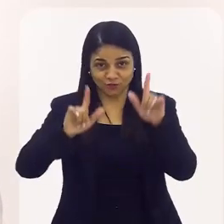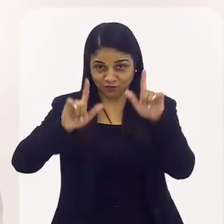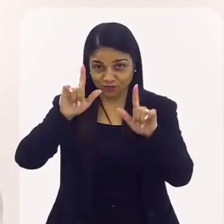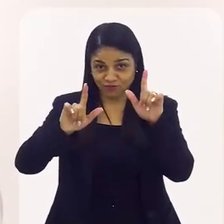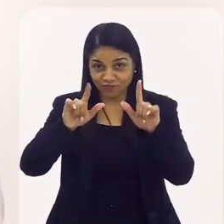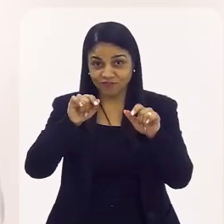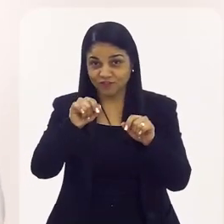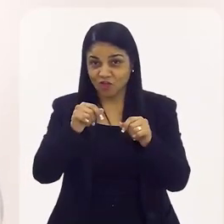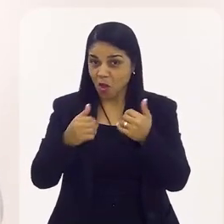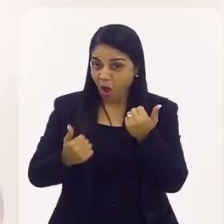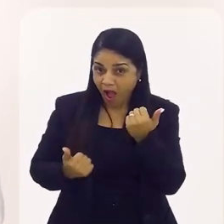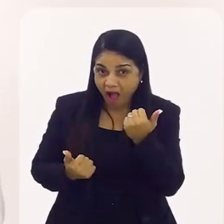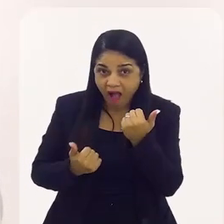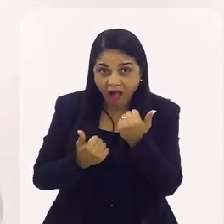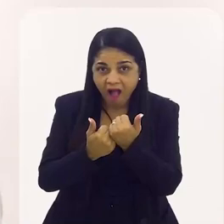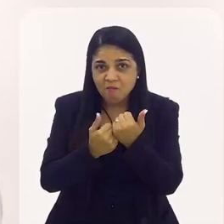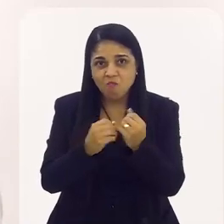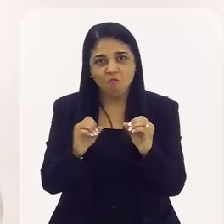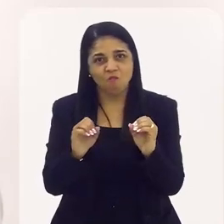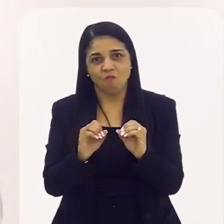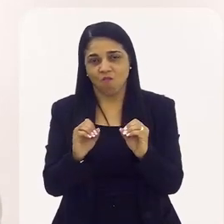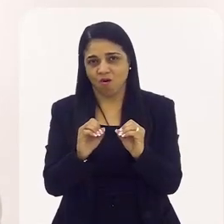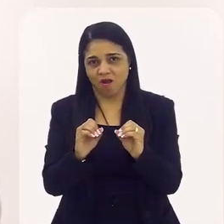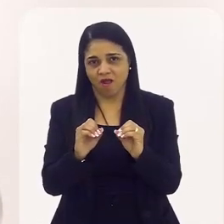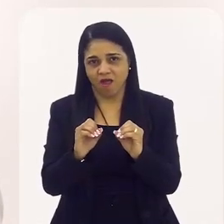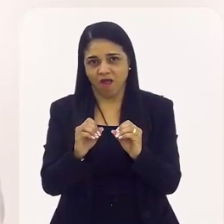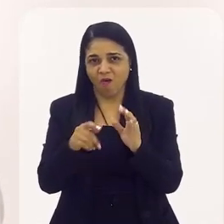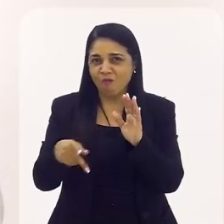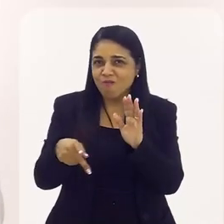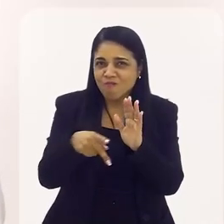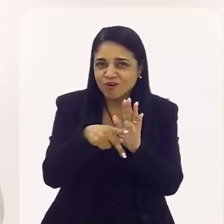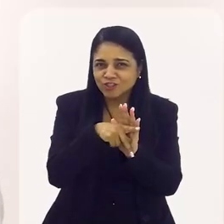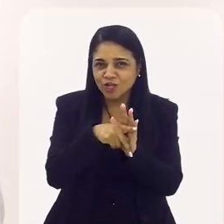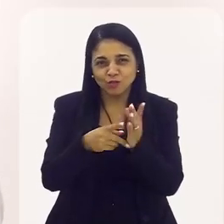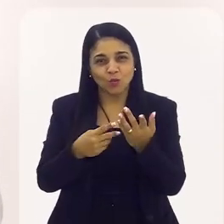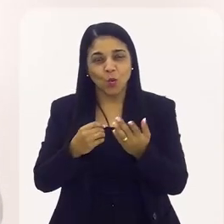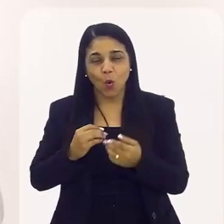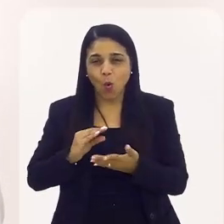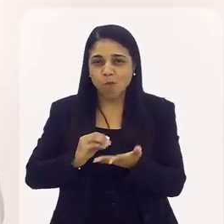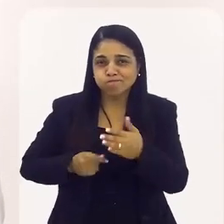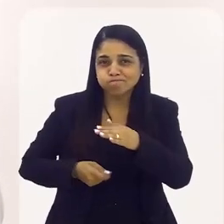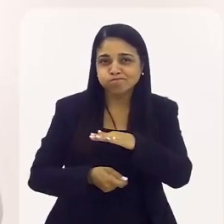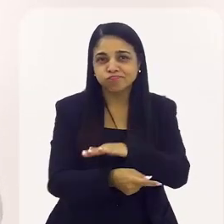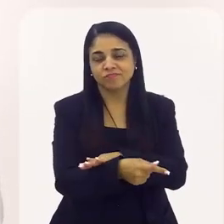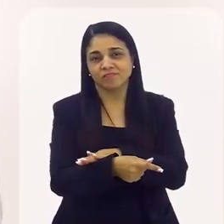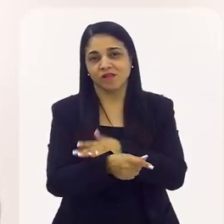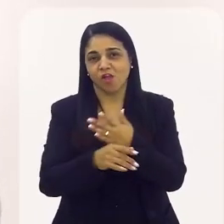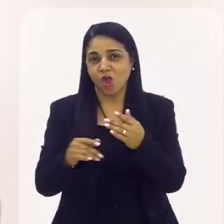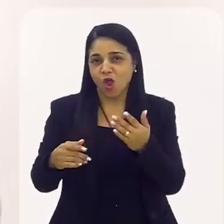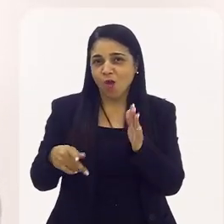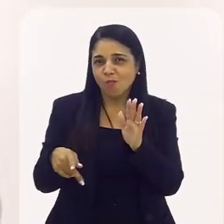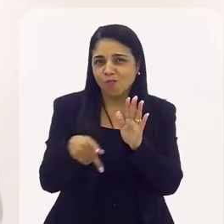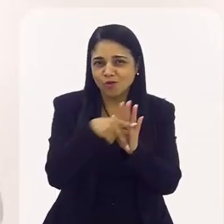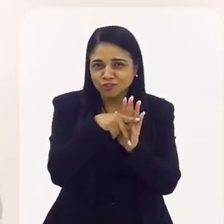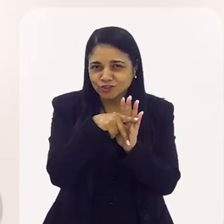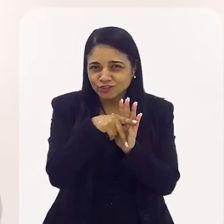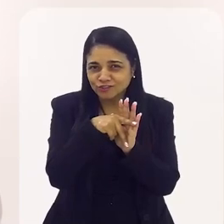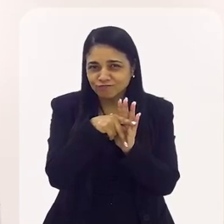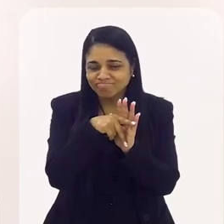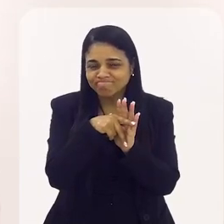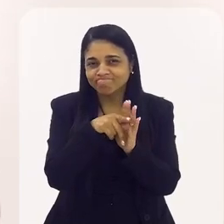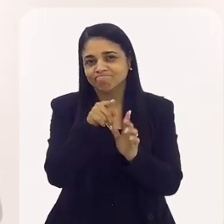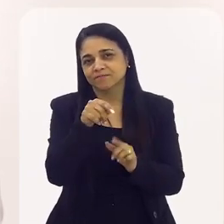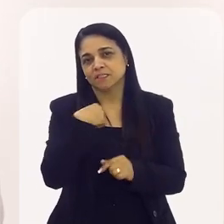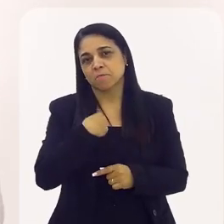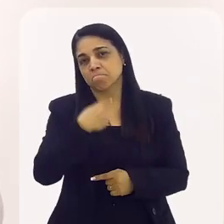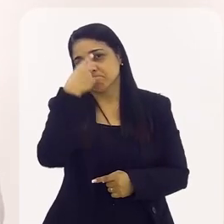Não apoiar esse projeto, não patrocinar esse projeto, é algo